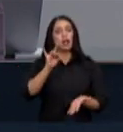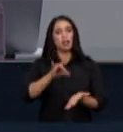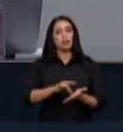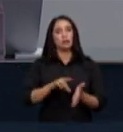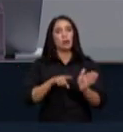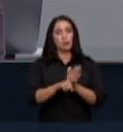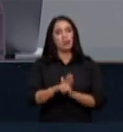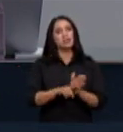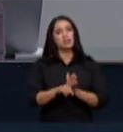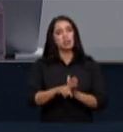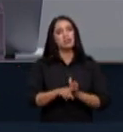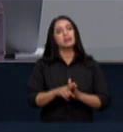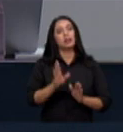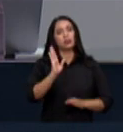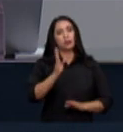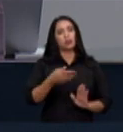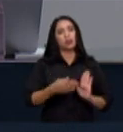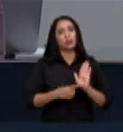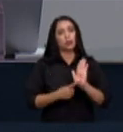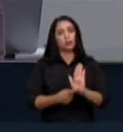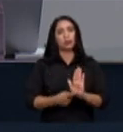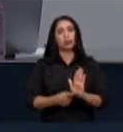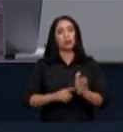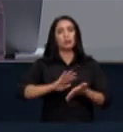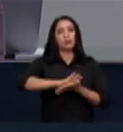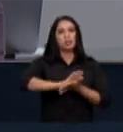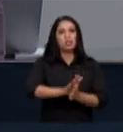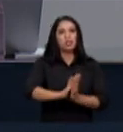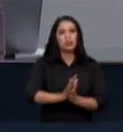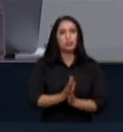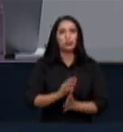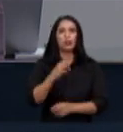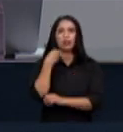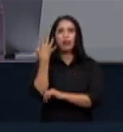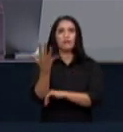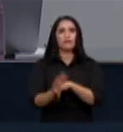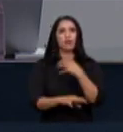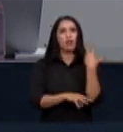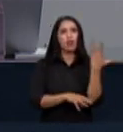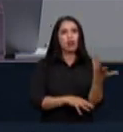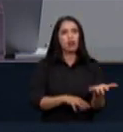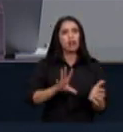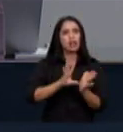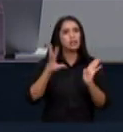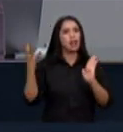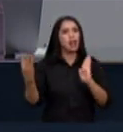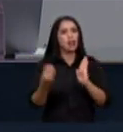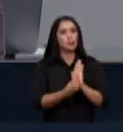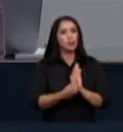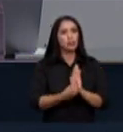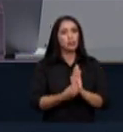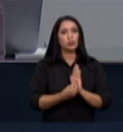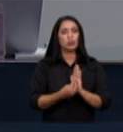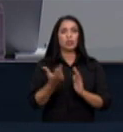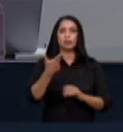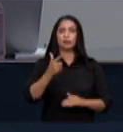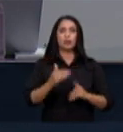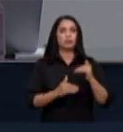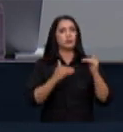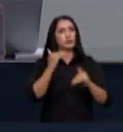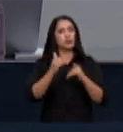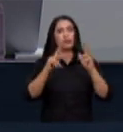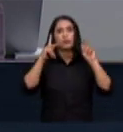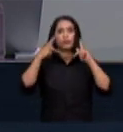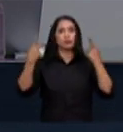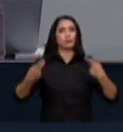Veríssimo ou seja estamos destruindo um ativo valioso como a floresta amazônica sem desenvolvimento humano